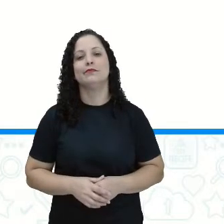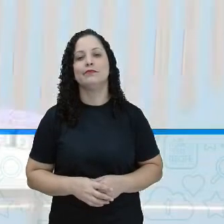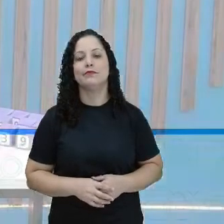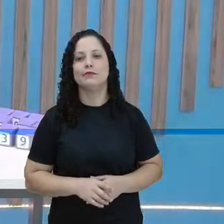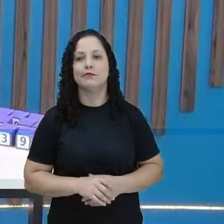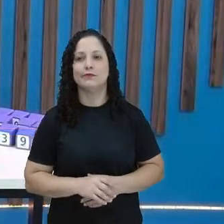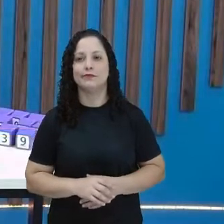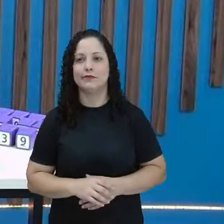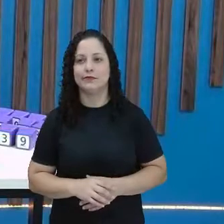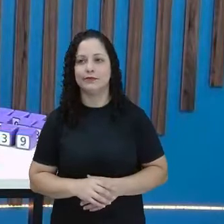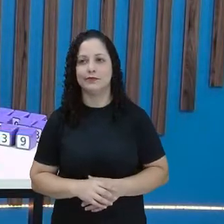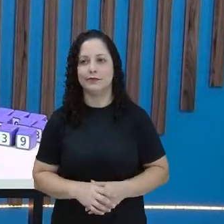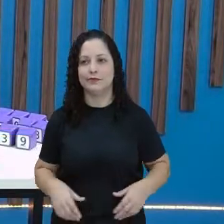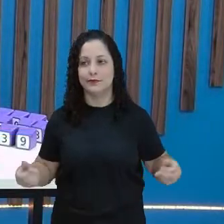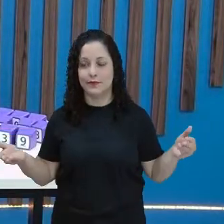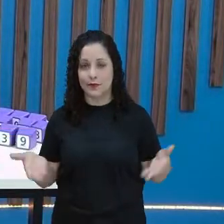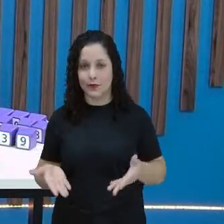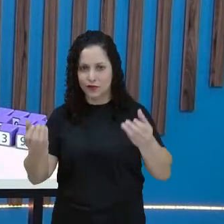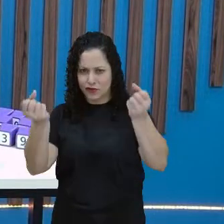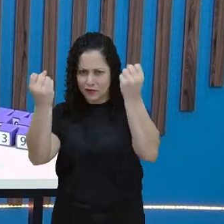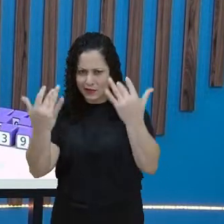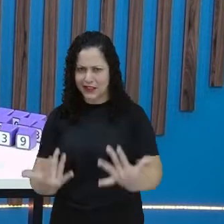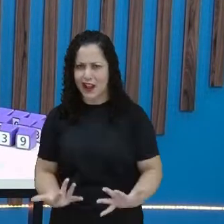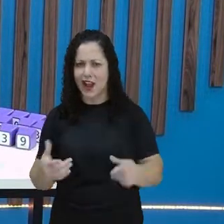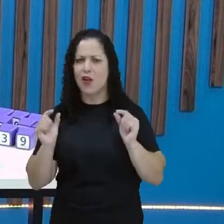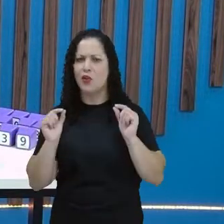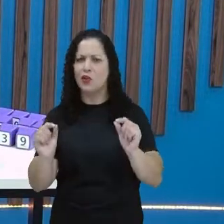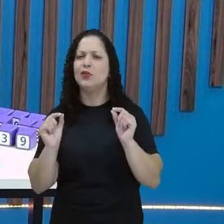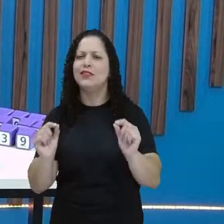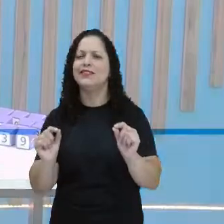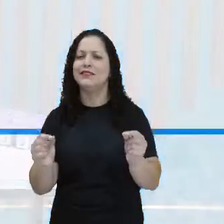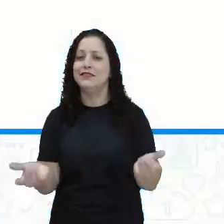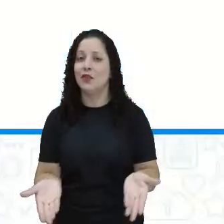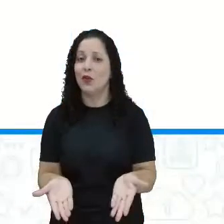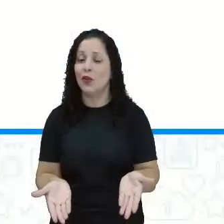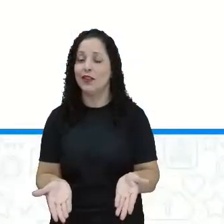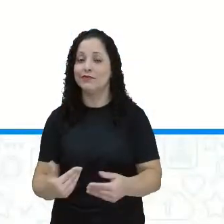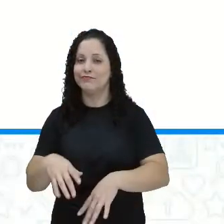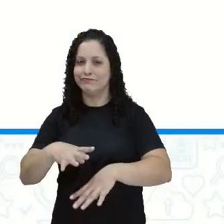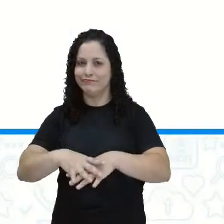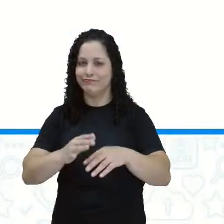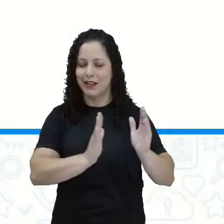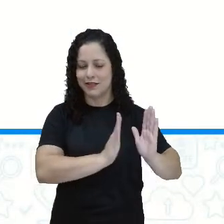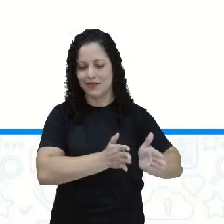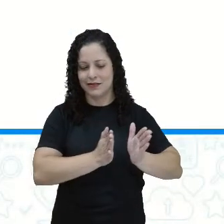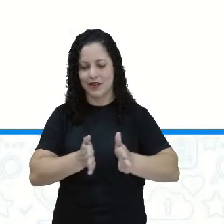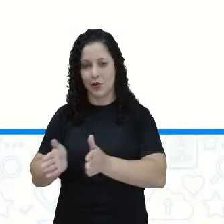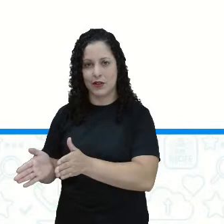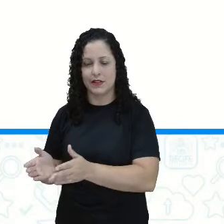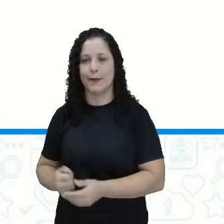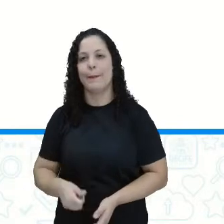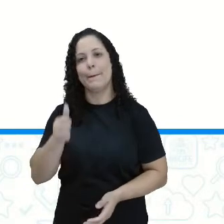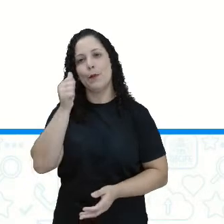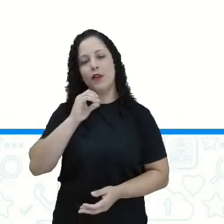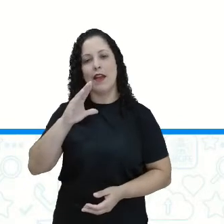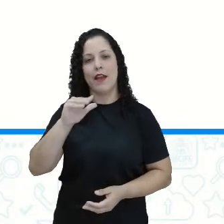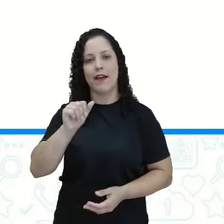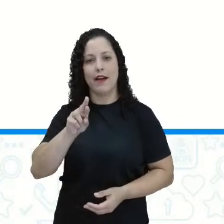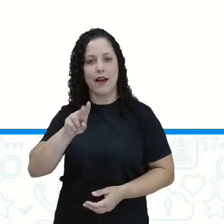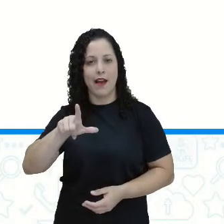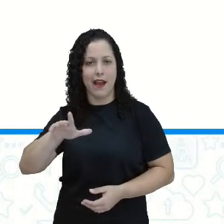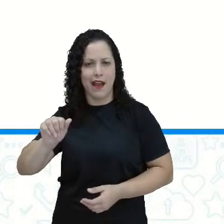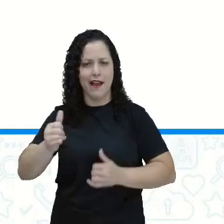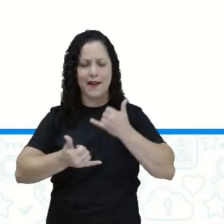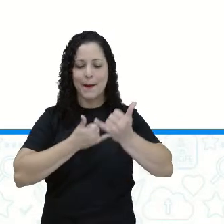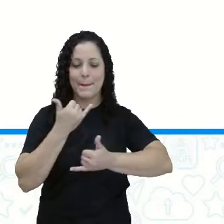Vou falar o probleminha que eu trouxe, né? Trabalhando sequência. Carla fez uma brincadeira